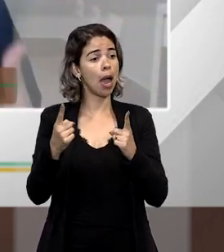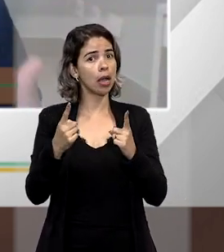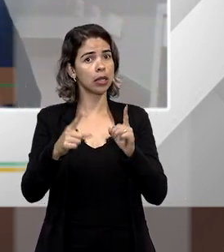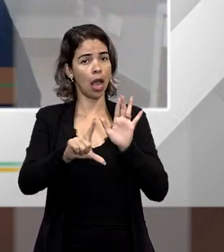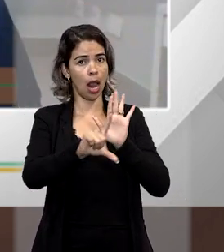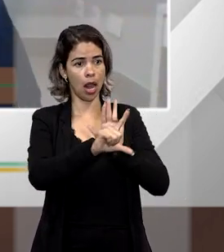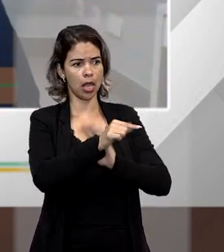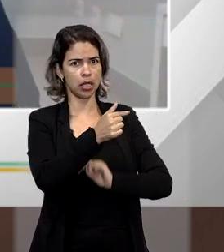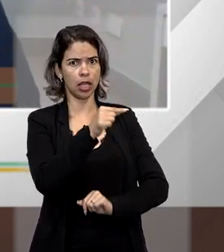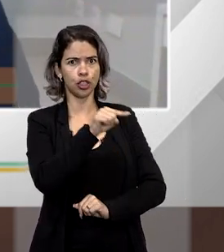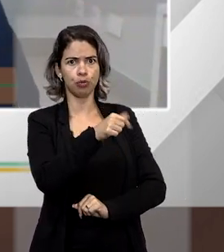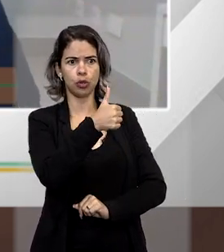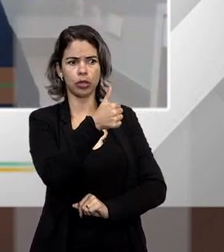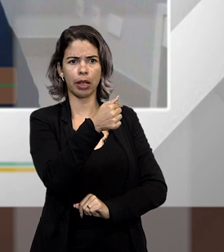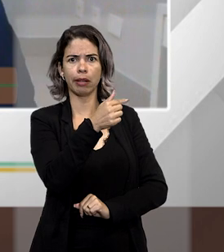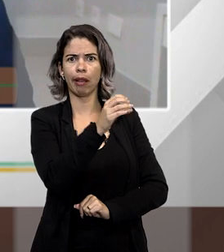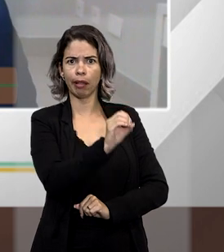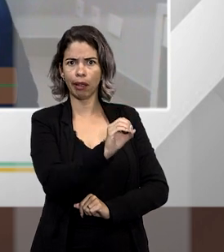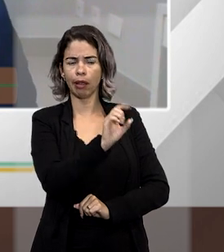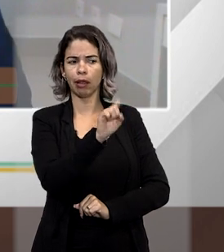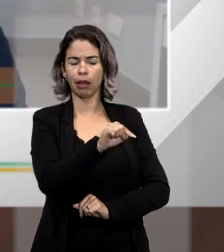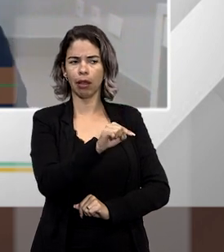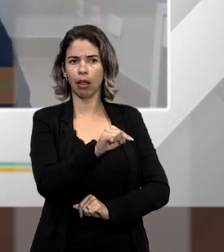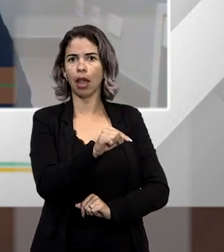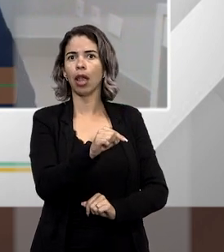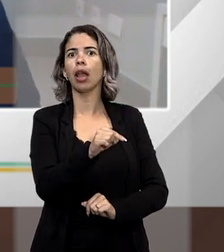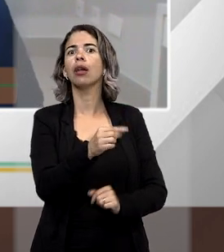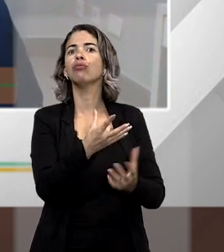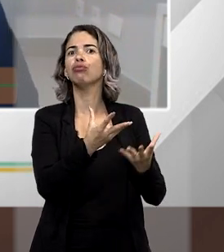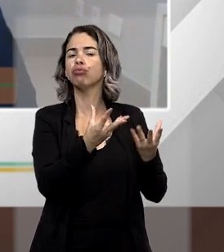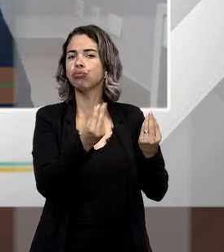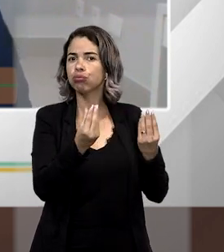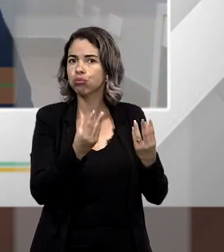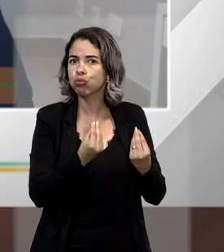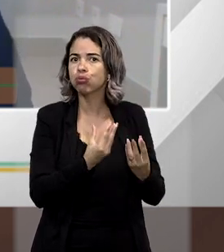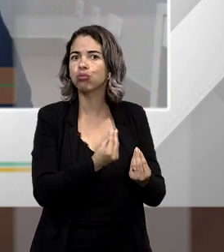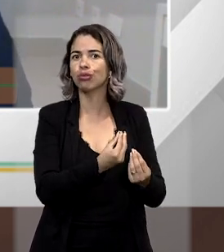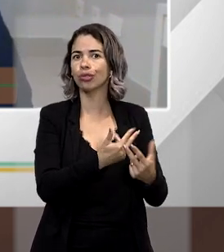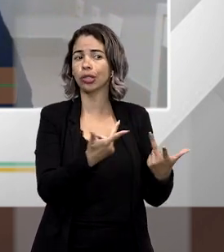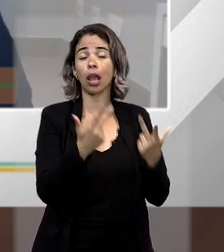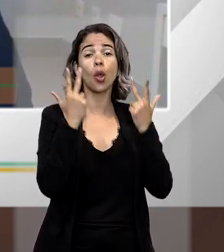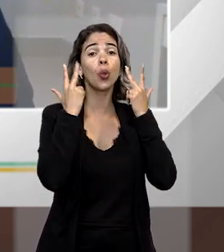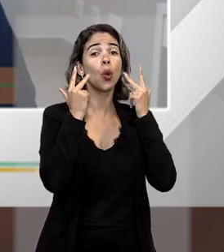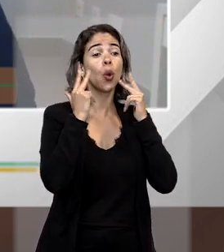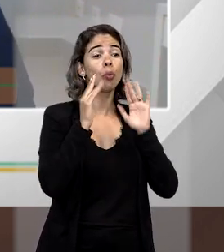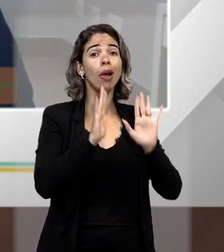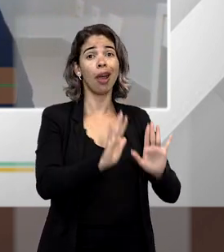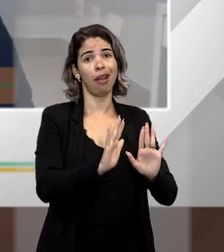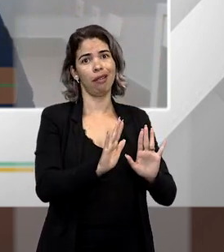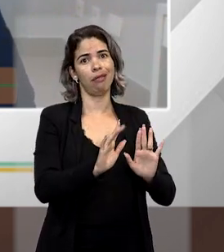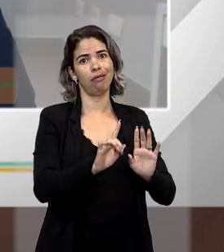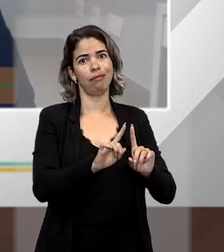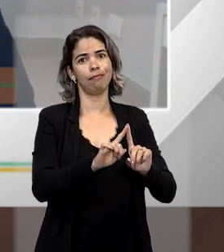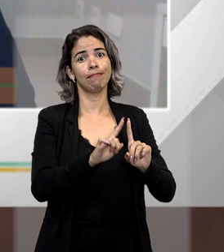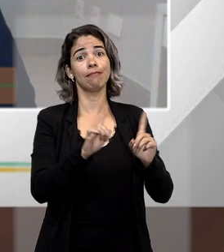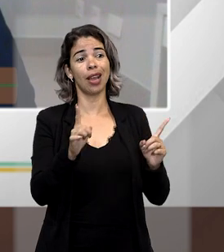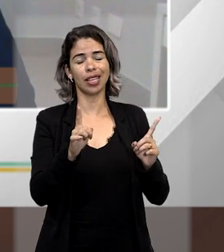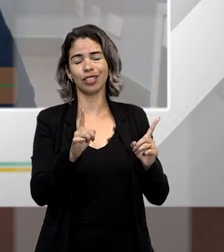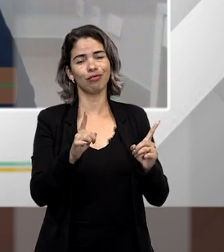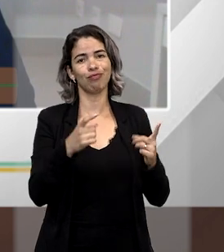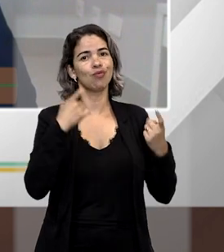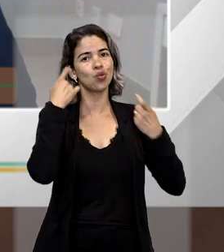mas ali, na Lei 7.170, isso representava quase que uma situação muito comum e bastante